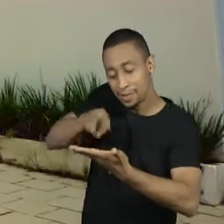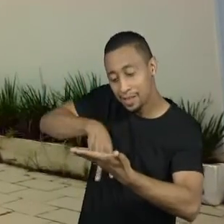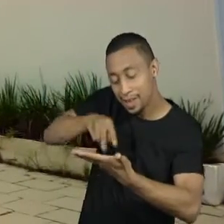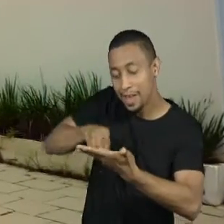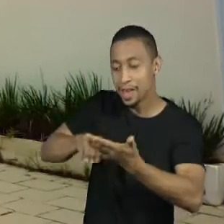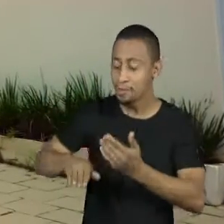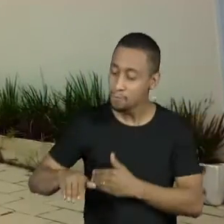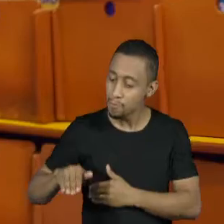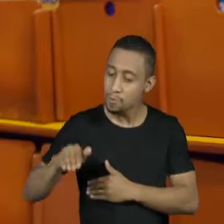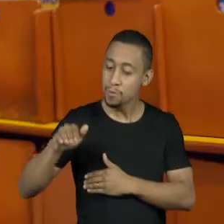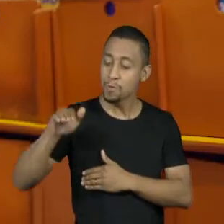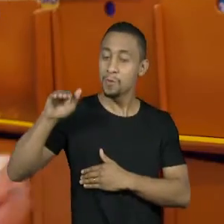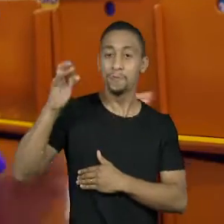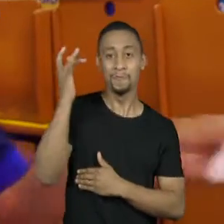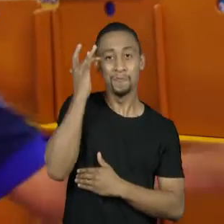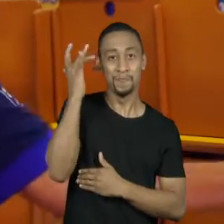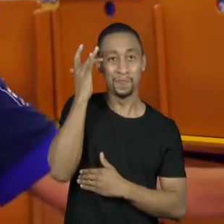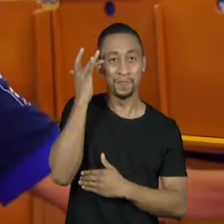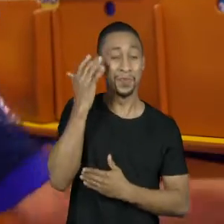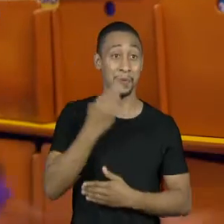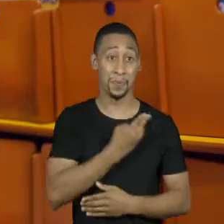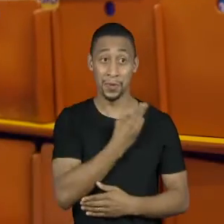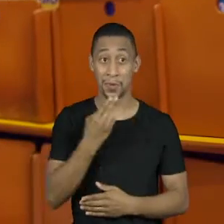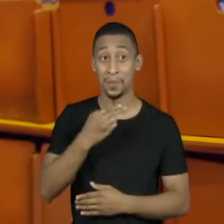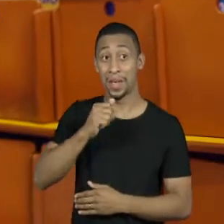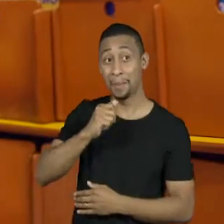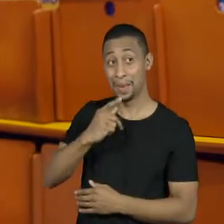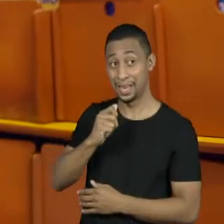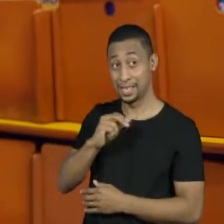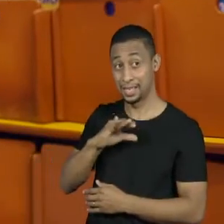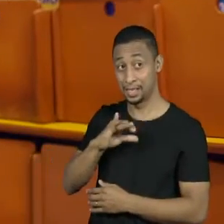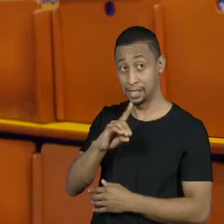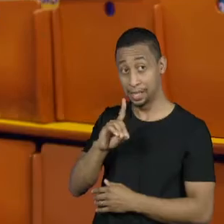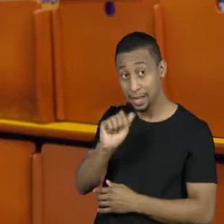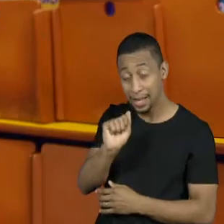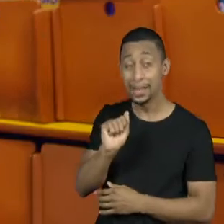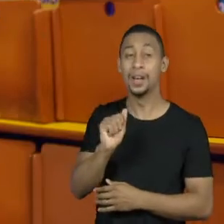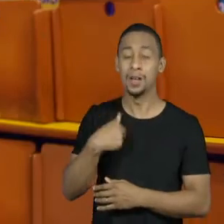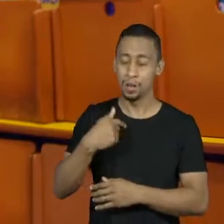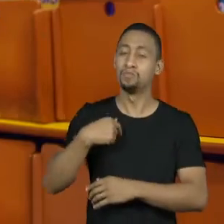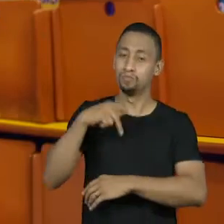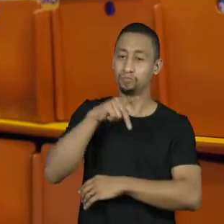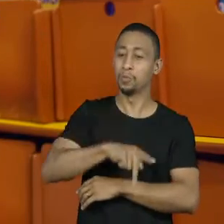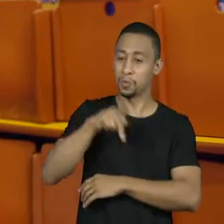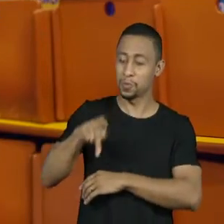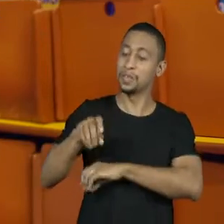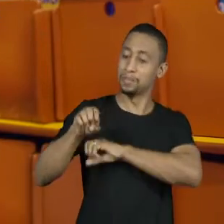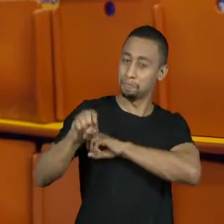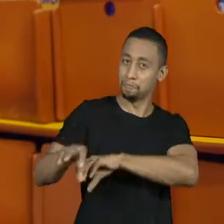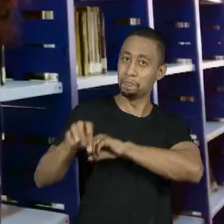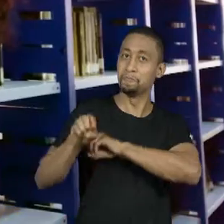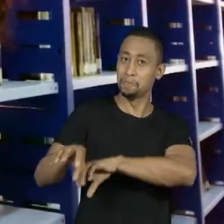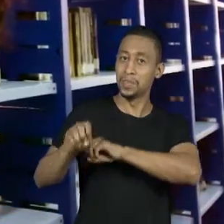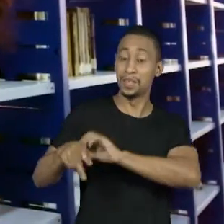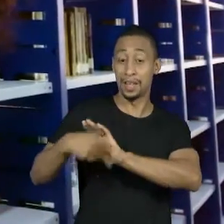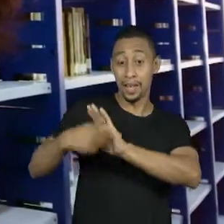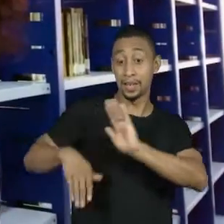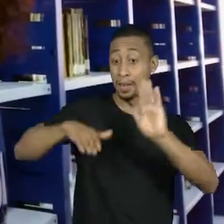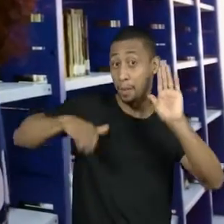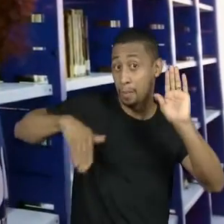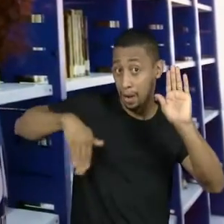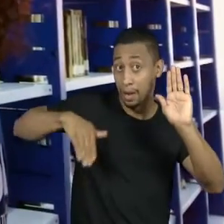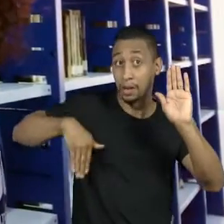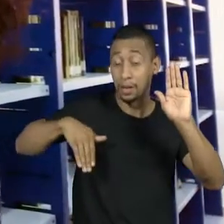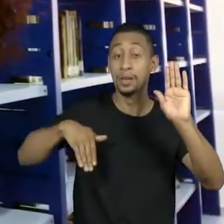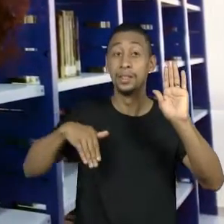Meu nome é Aparecida Cristina, eu sou professora de Educação Infantil da Rede Municipal de São Sebastião, sou pedagoga,